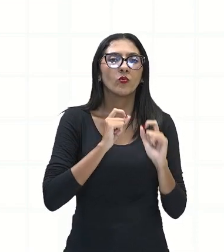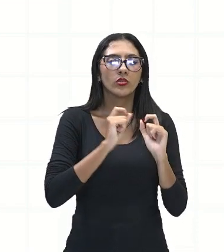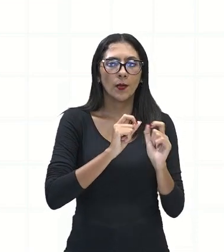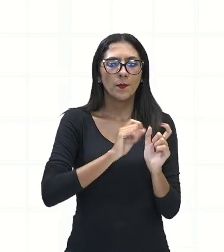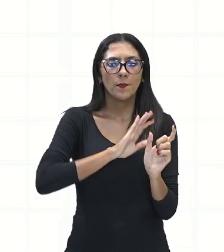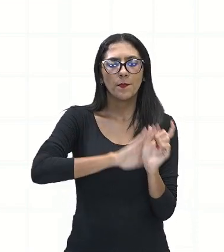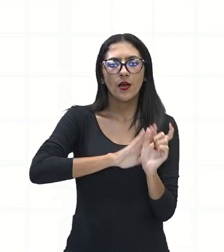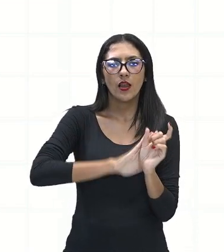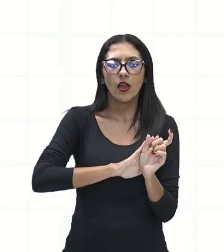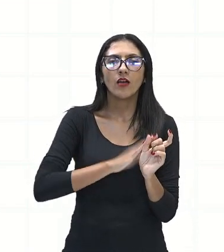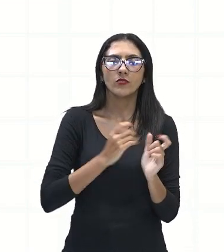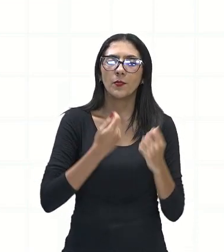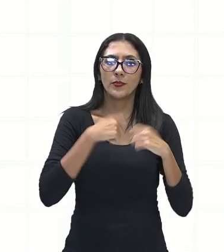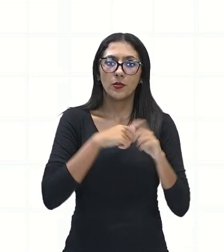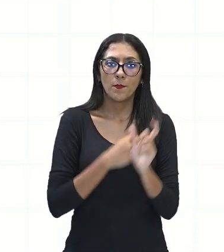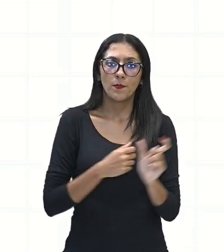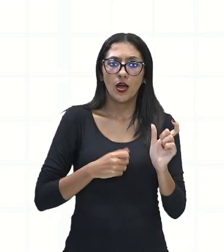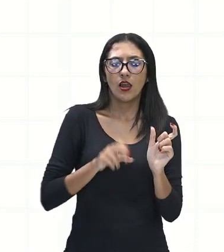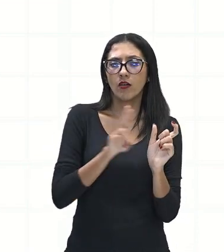que está sendo dito, né?